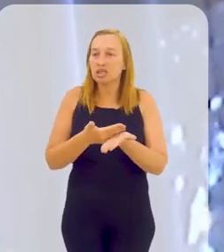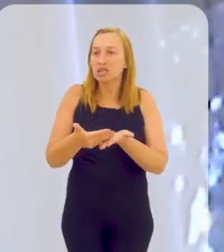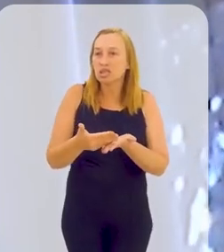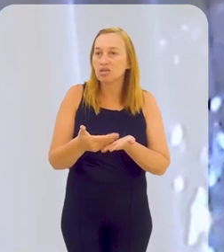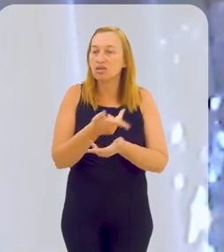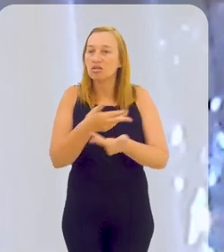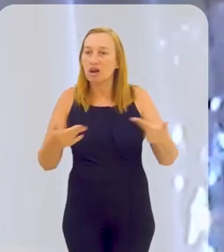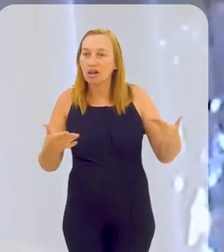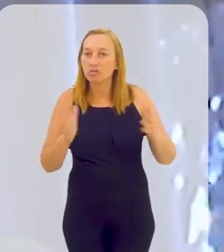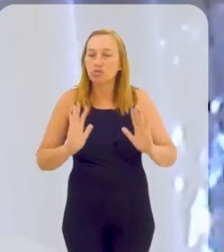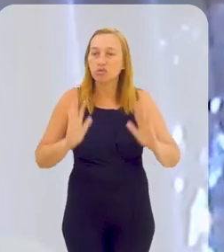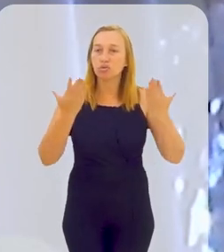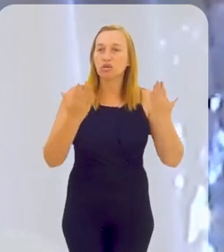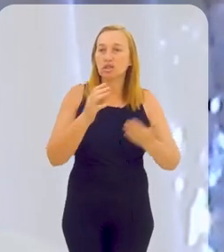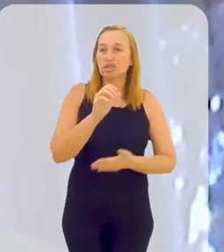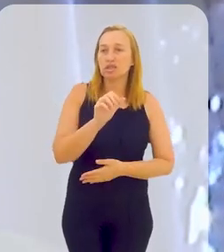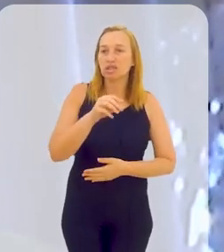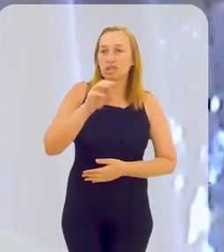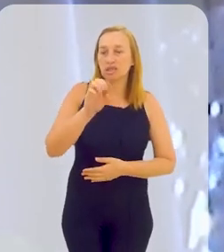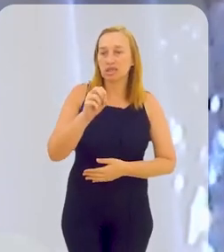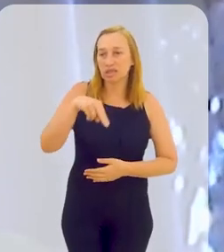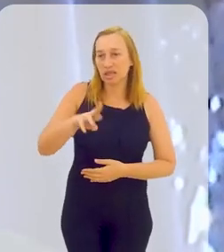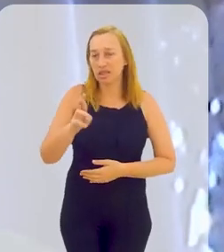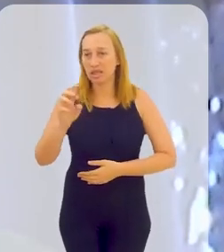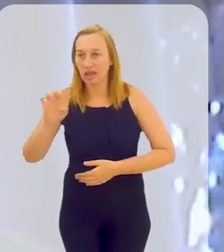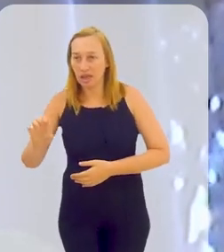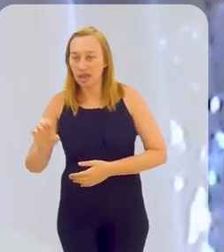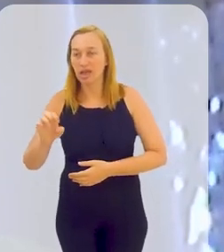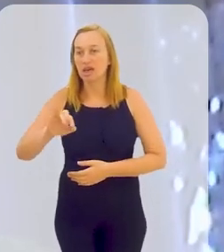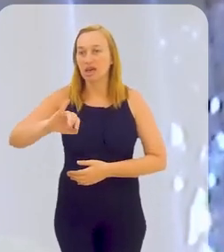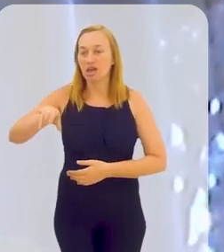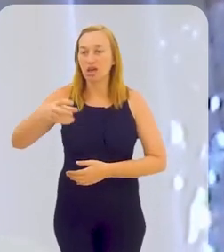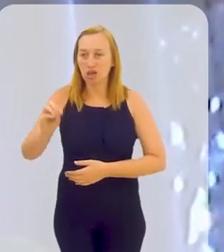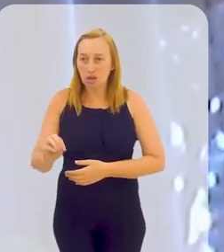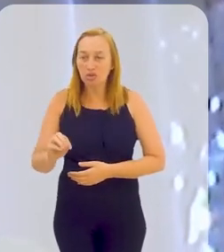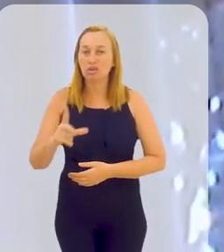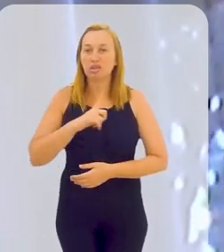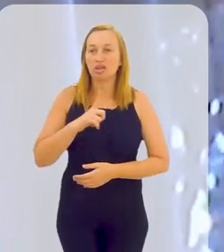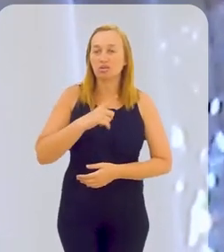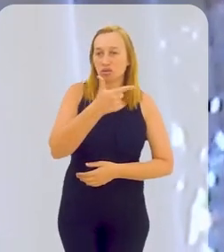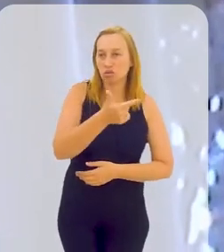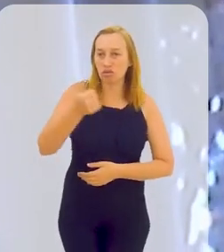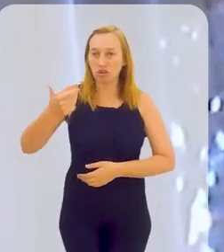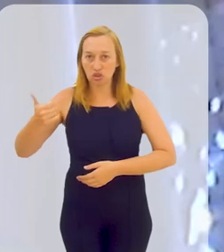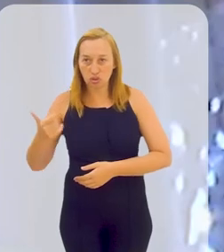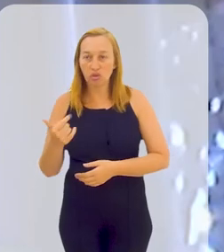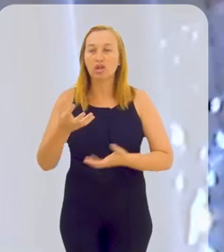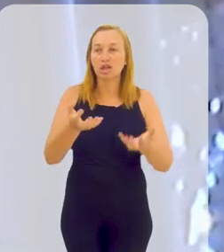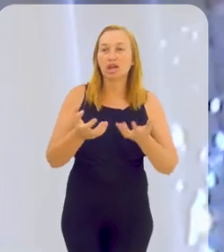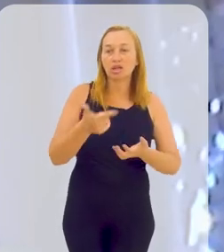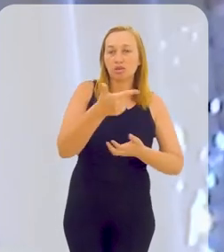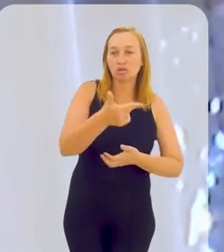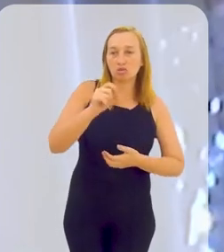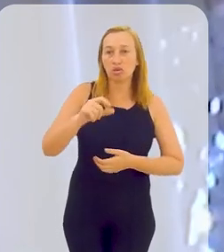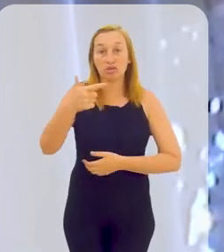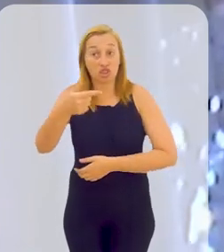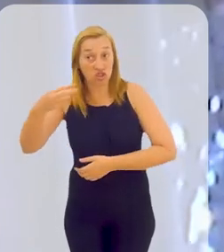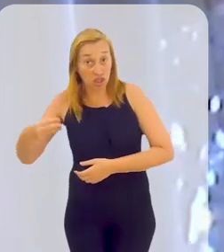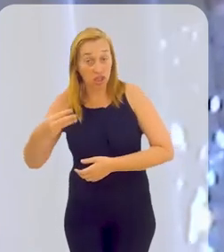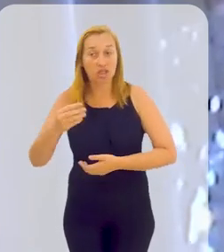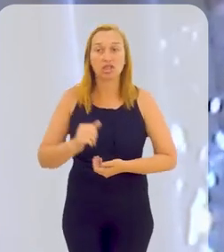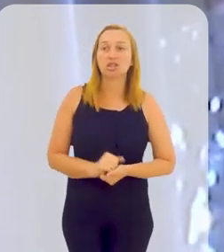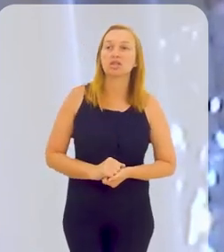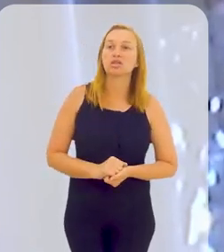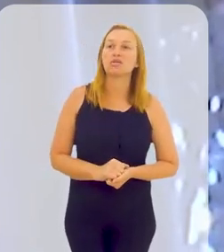até iniciamos aí uma série de eventos, que foi o Seneia Rio, teve esse ano de 2022, queremos fazer em 2023,